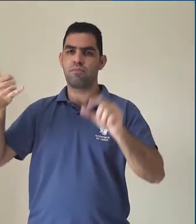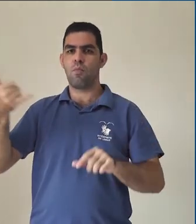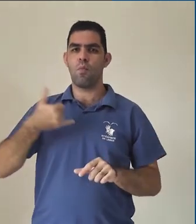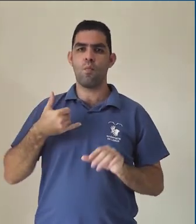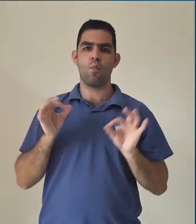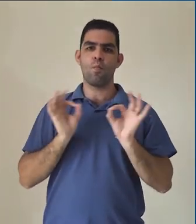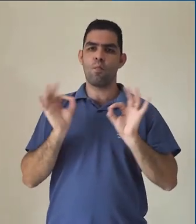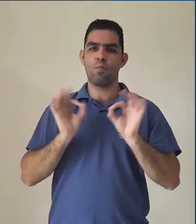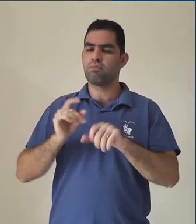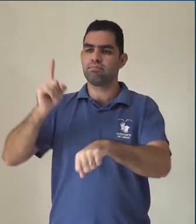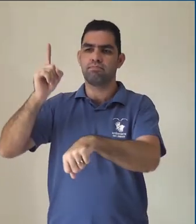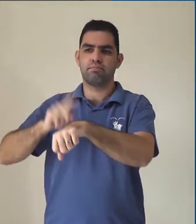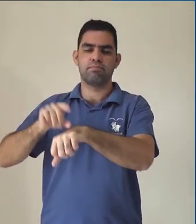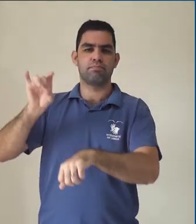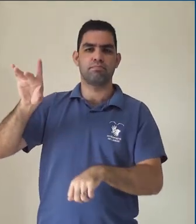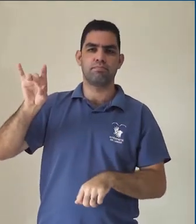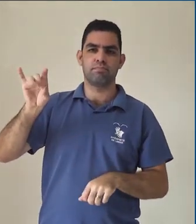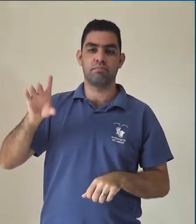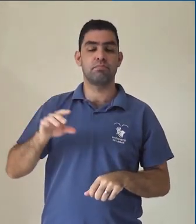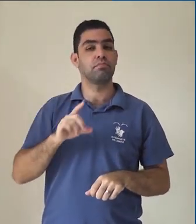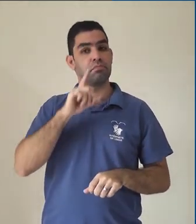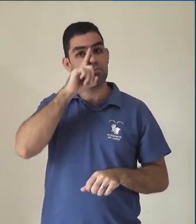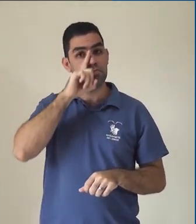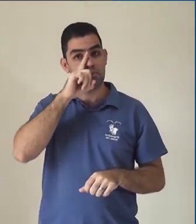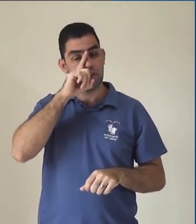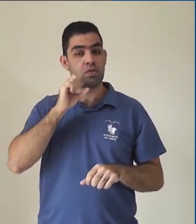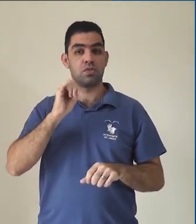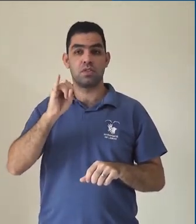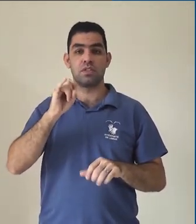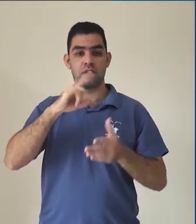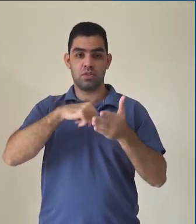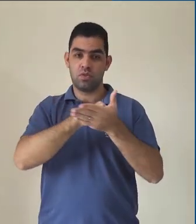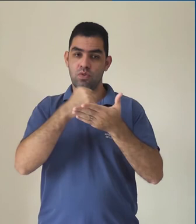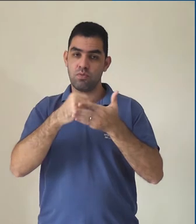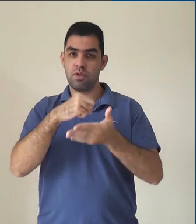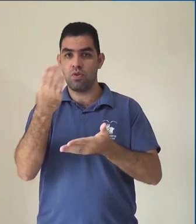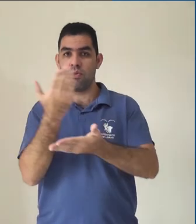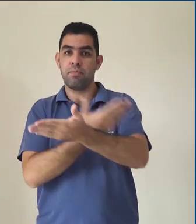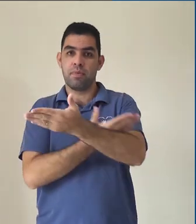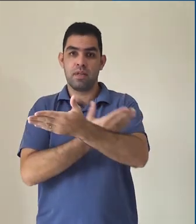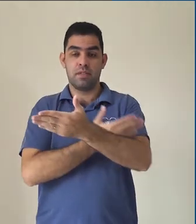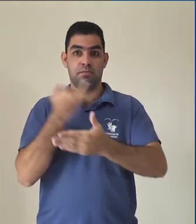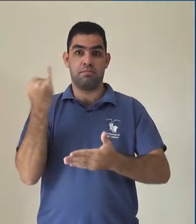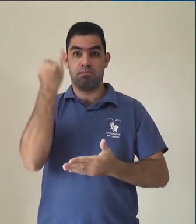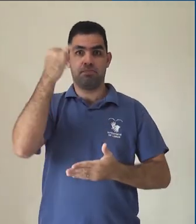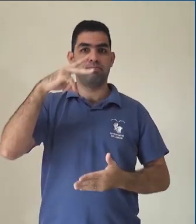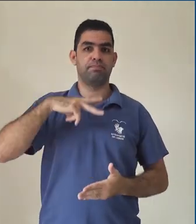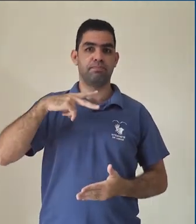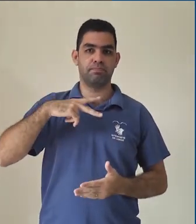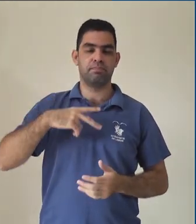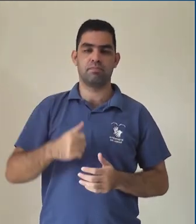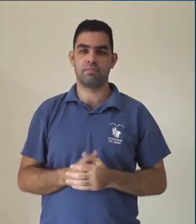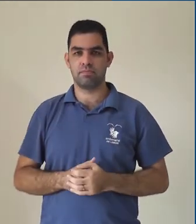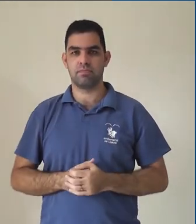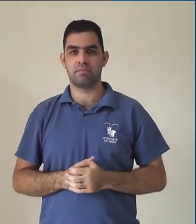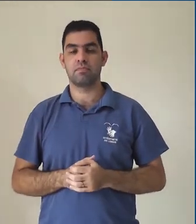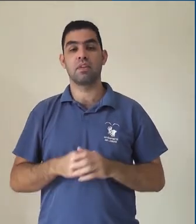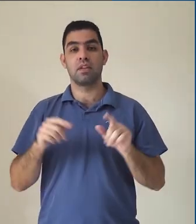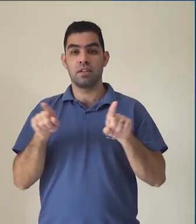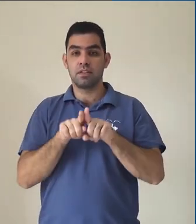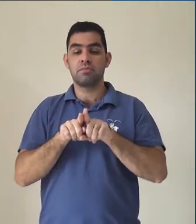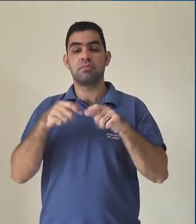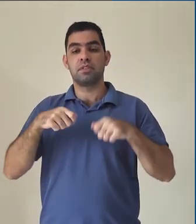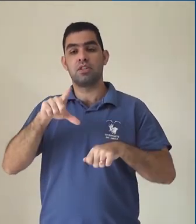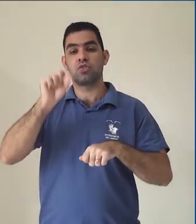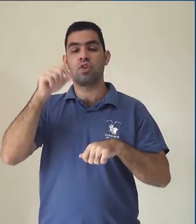não receberá notificações por isso. É uma opção arriscada em caso de arquivos importantes e sigilosos. Fique atento a isso. Bom,